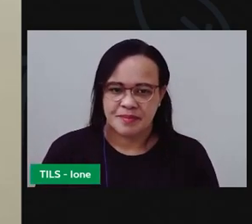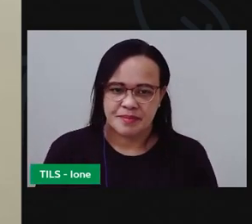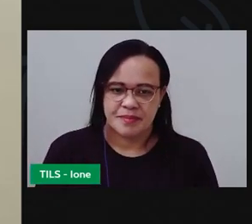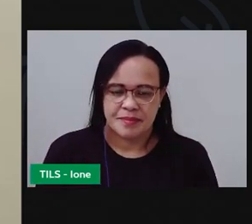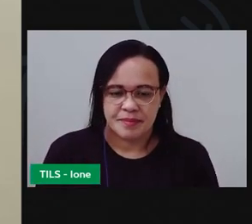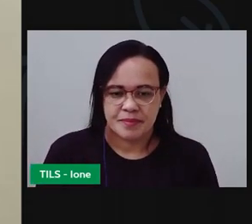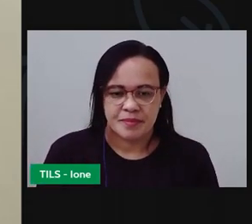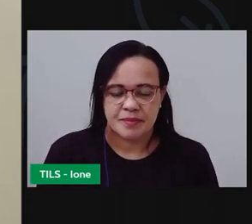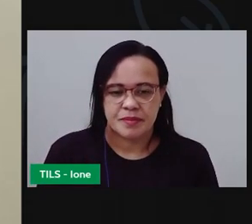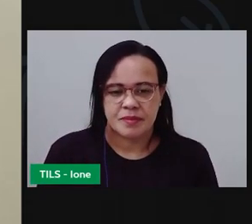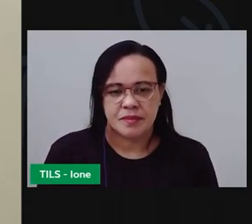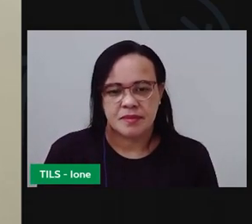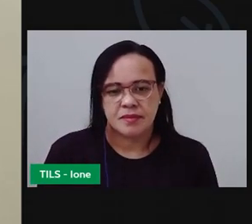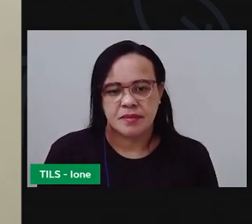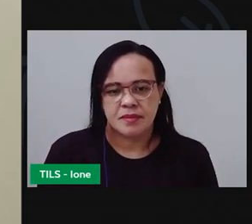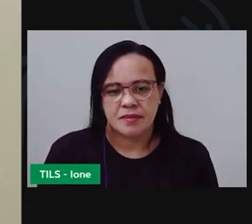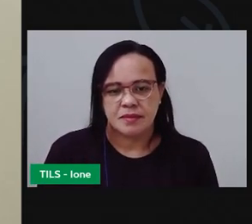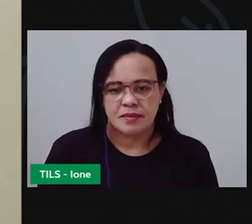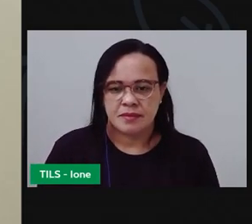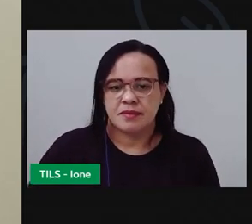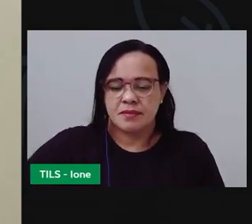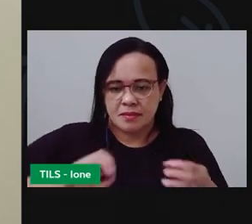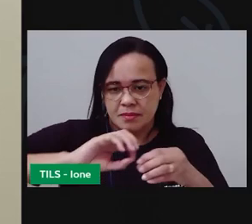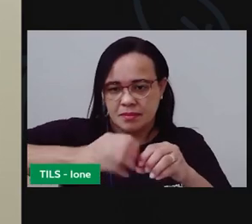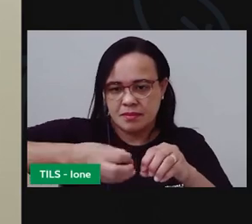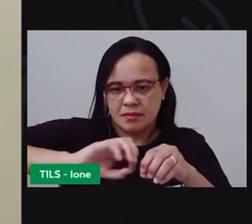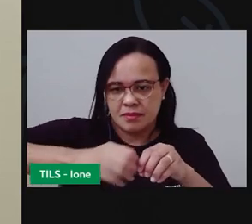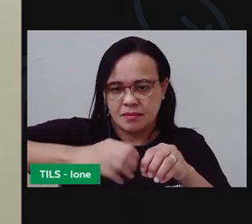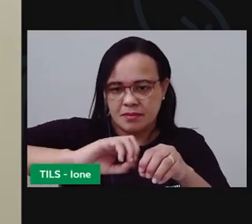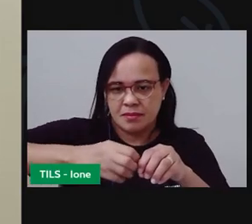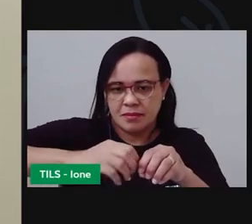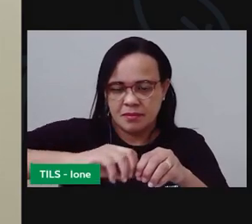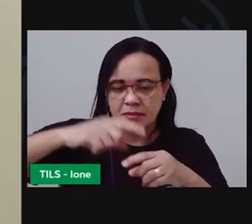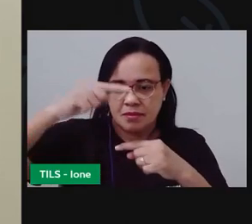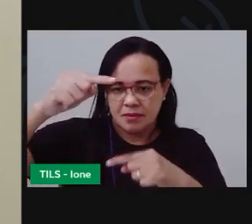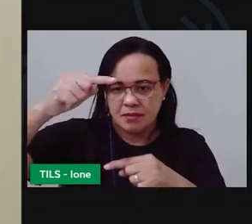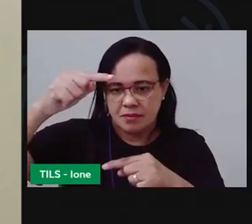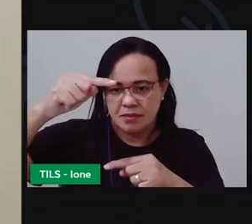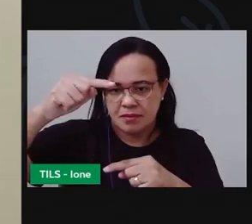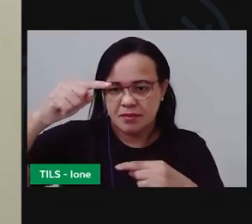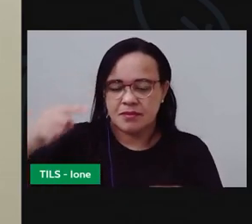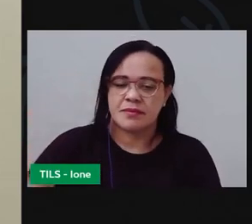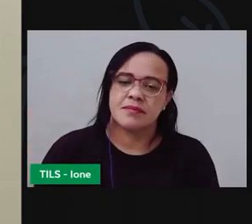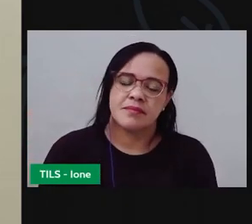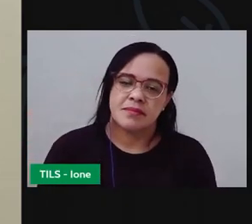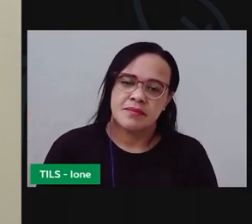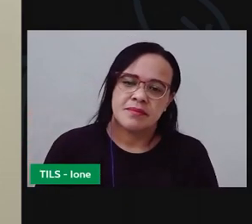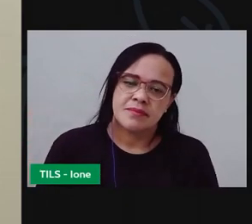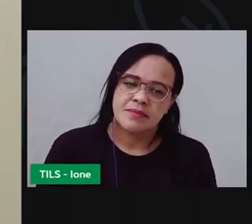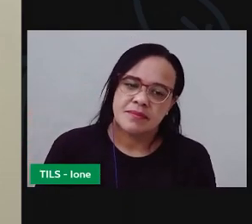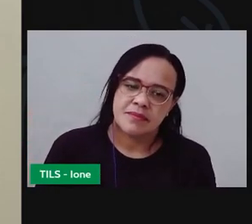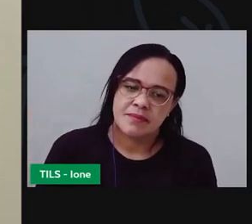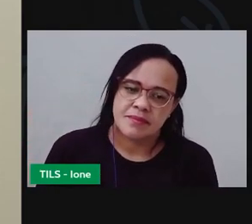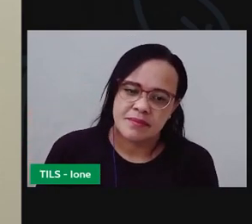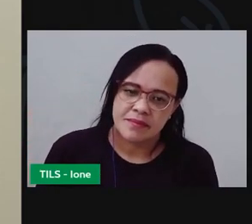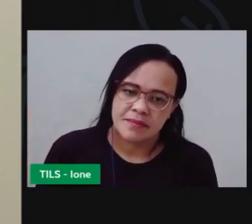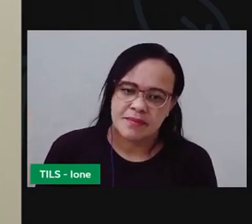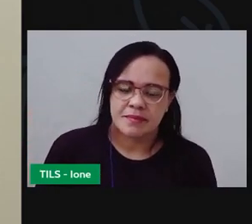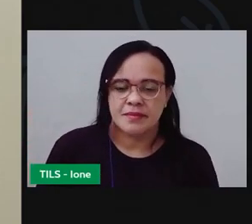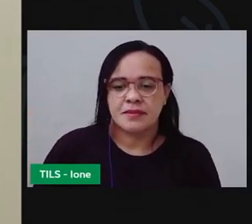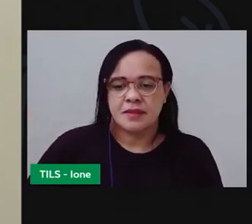e aí você vem e tampa aqui essa primeira parte da garrafa depois crianças vocês vão